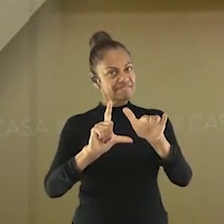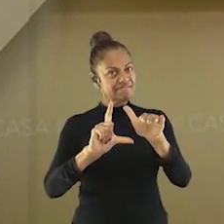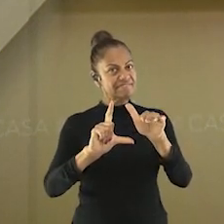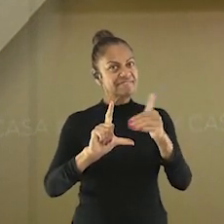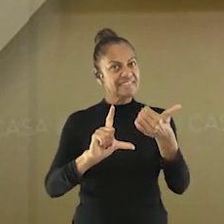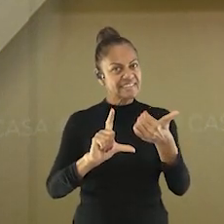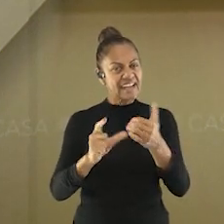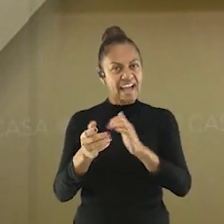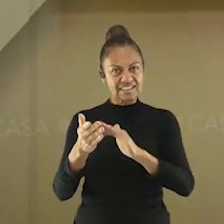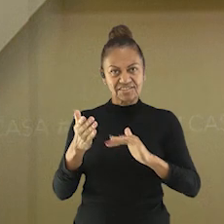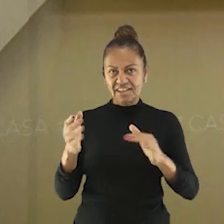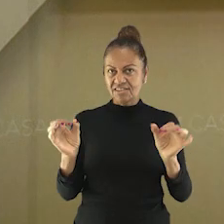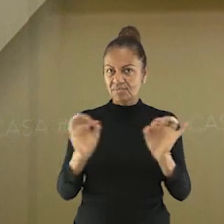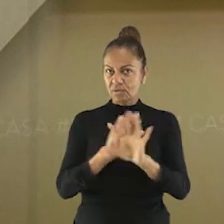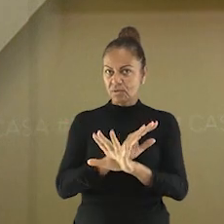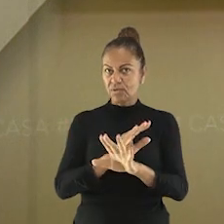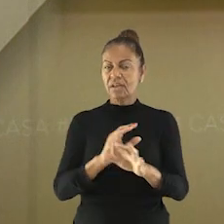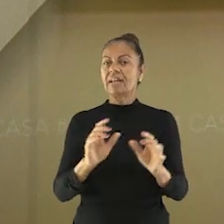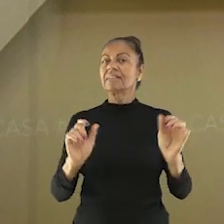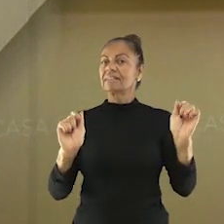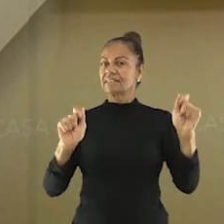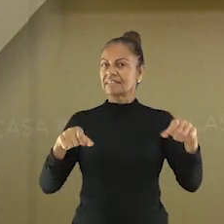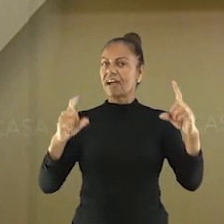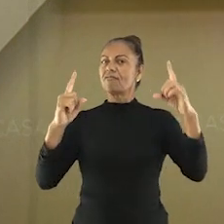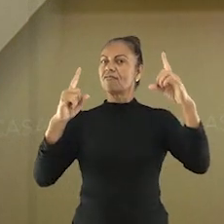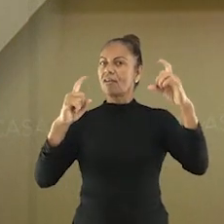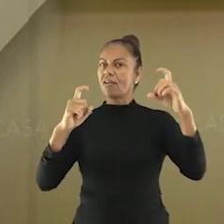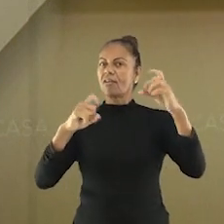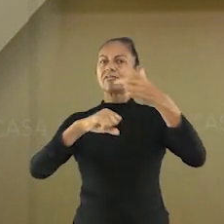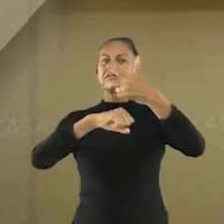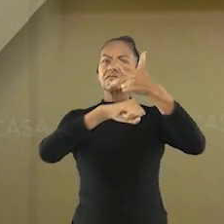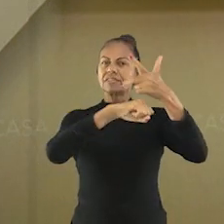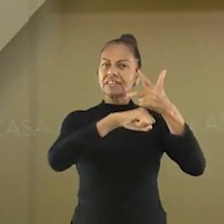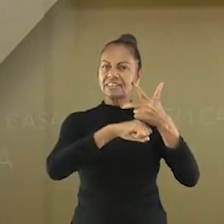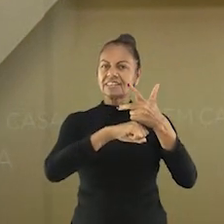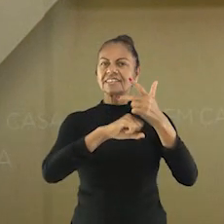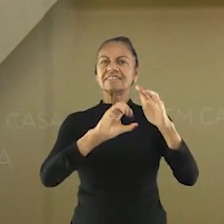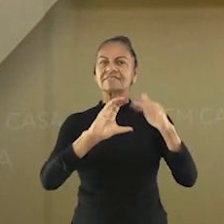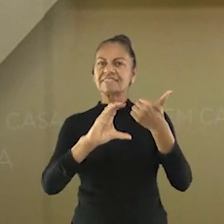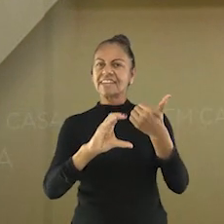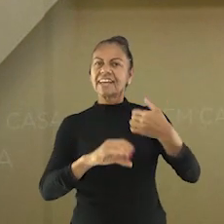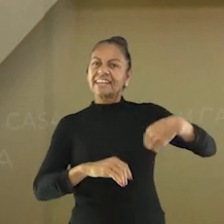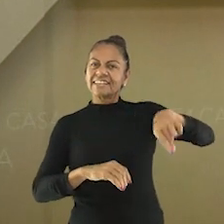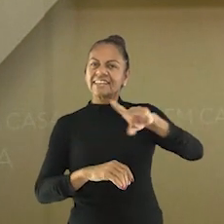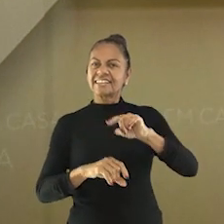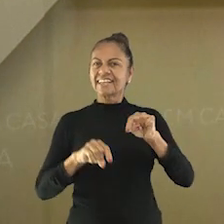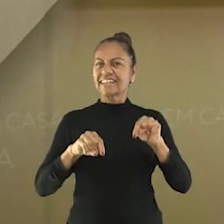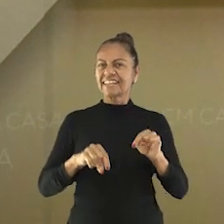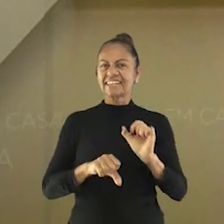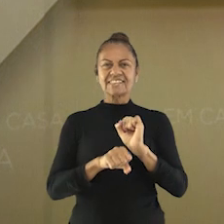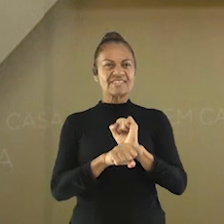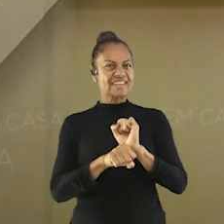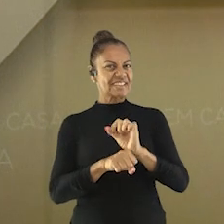Você pode mandar uma foto, pode mandar um vídeo. Fácil. Então, ficamos aguardando a sua participação.